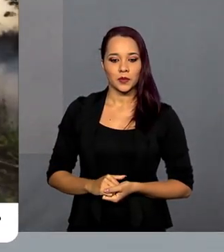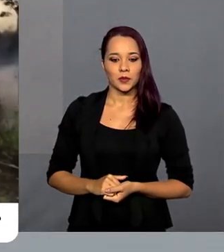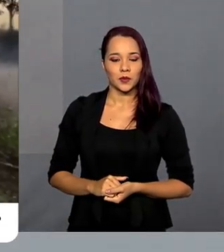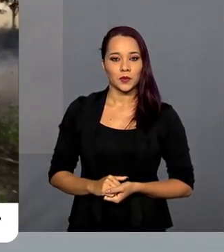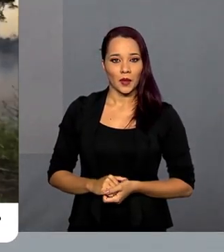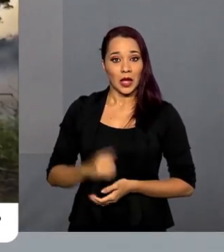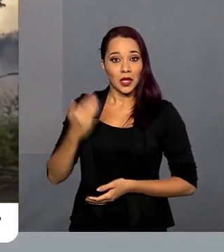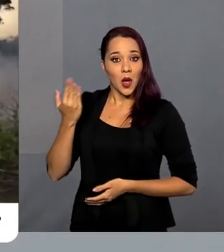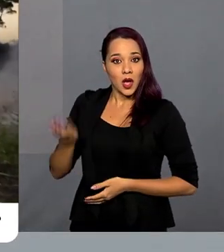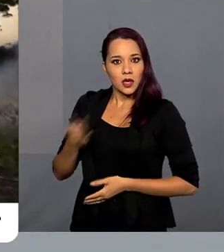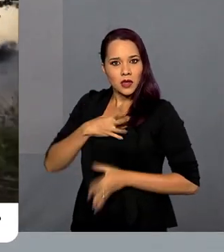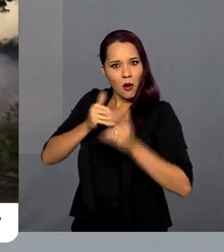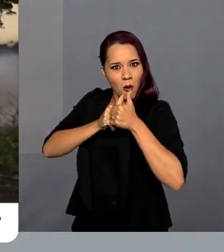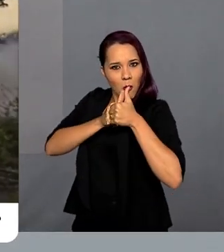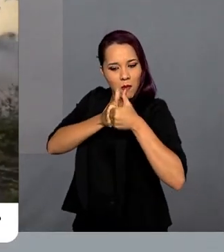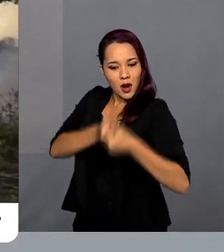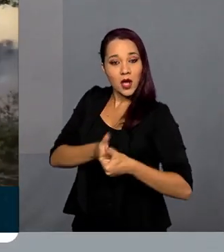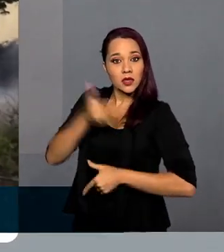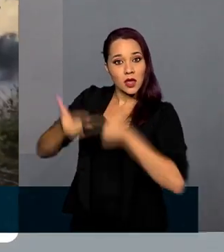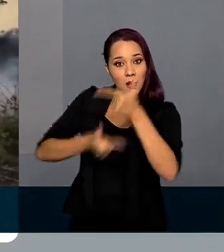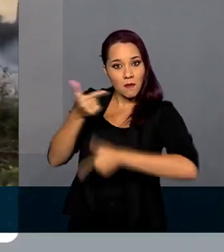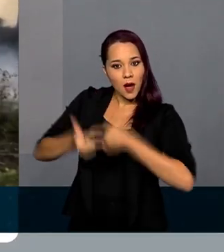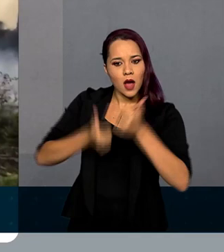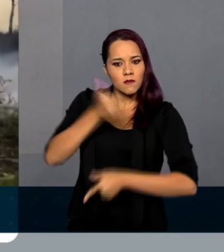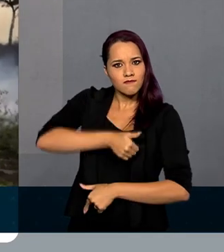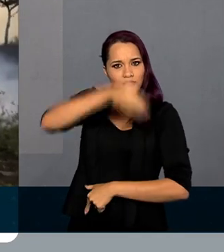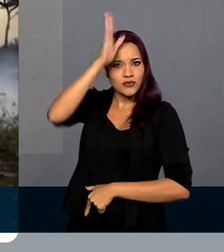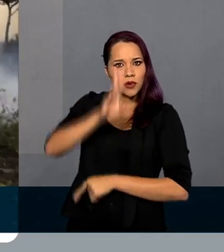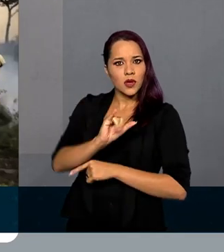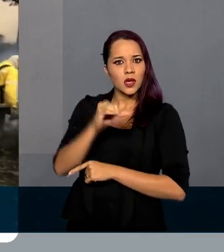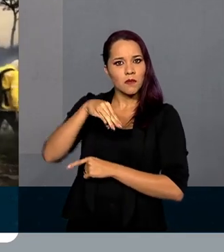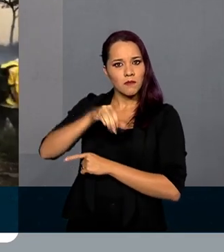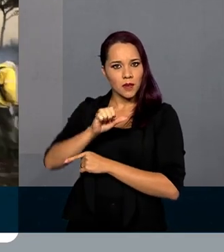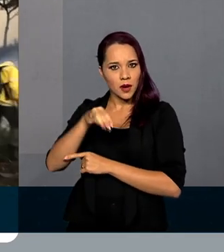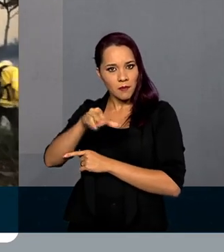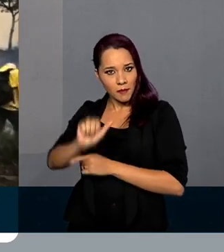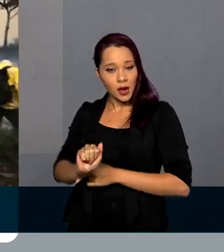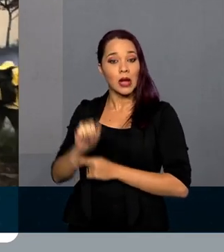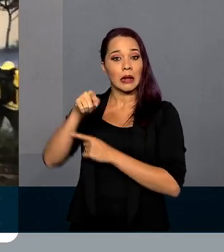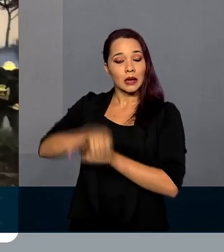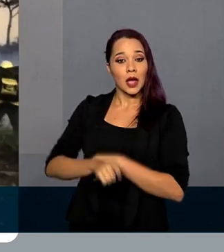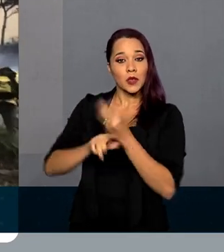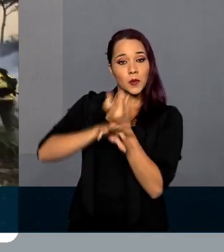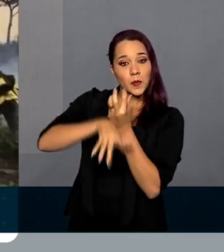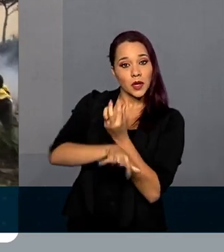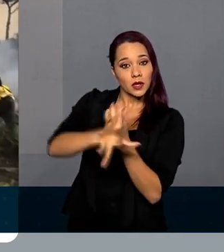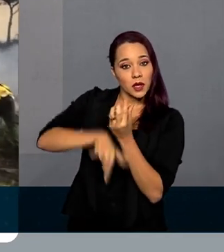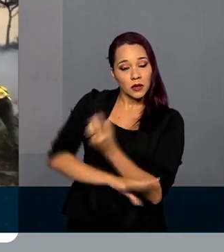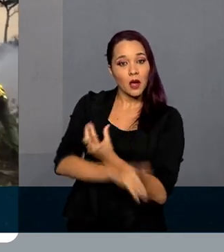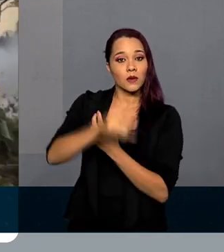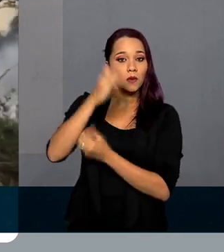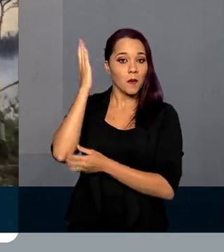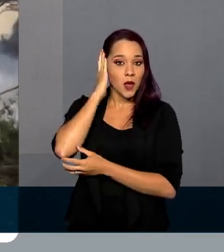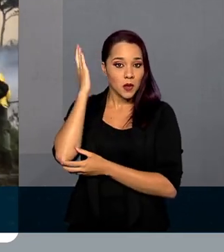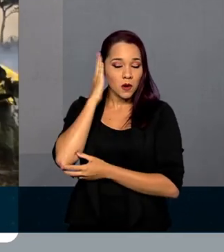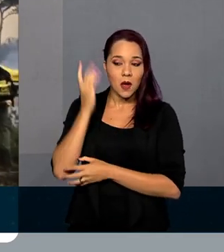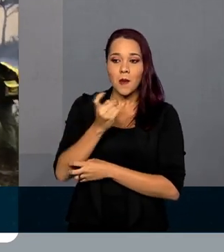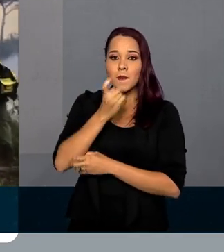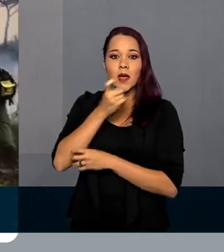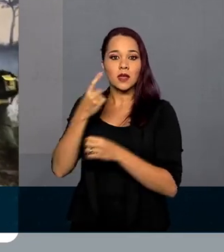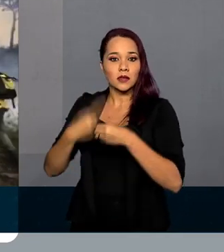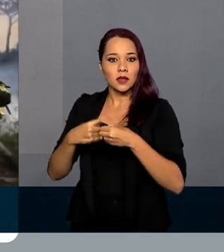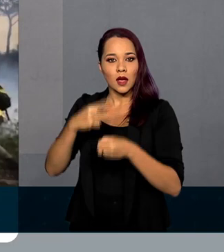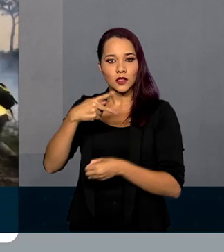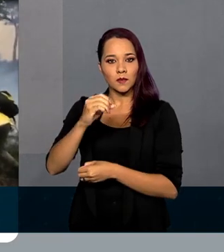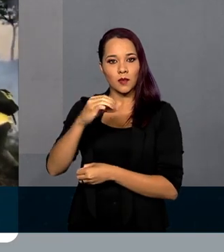Estamos aqui acompanhando o trabalho dos brigadistas do IBAMA e do ICMBio, aqui no Pantanal do Mato Grosso, próximo à cidade de